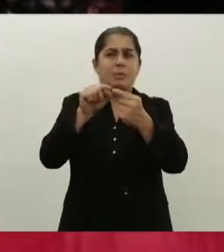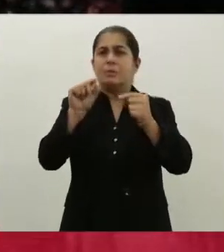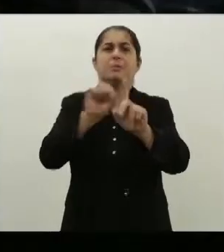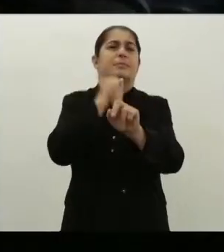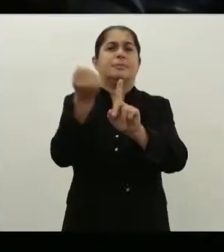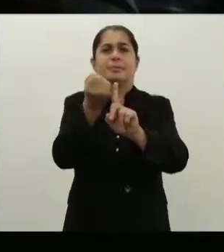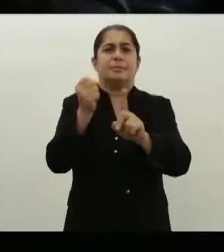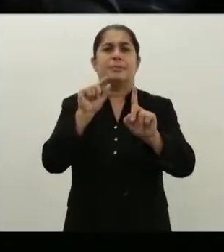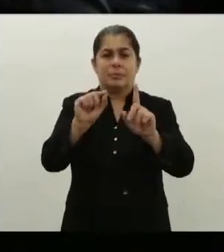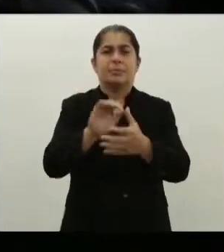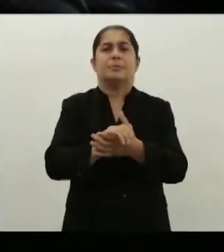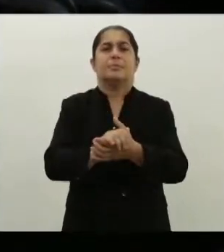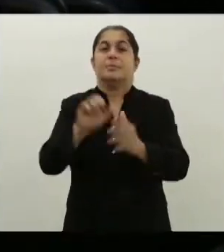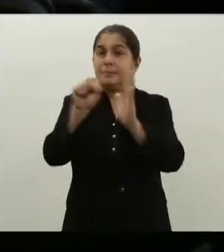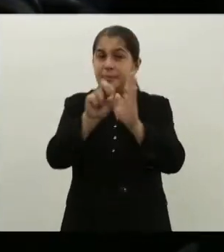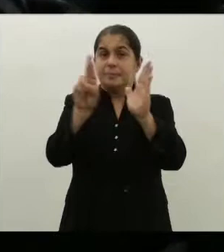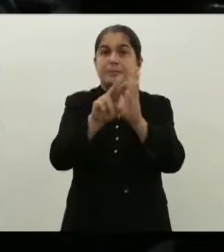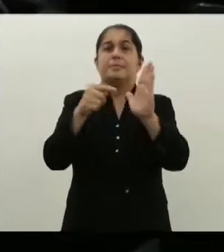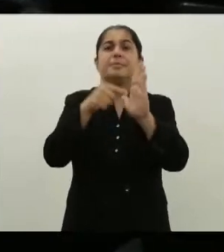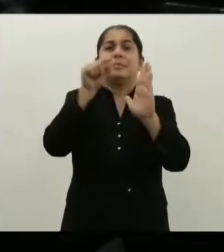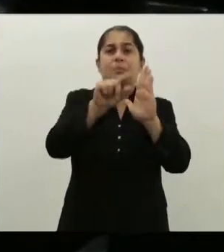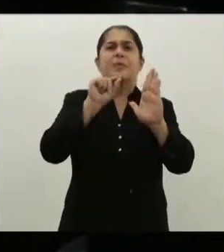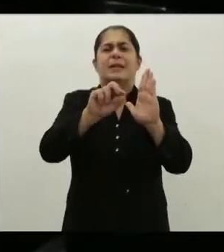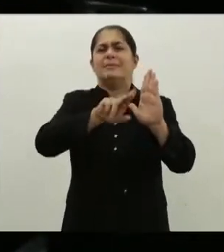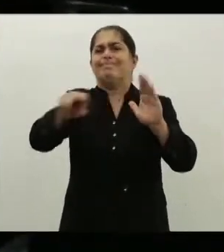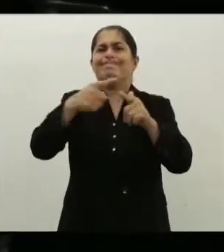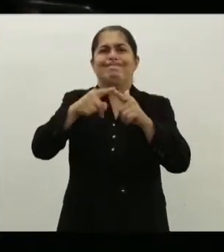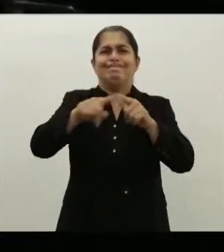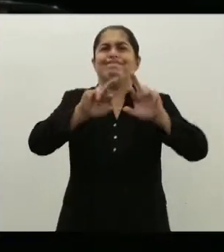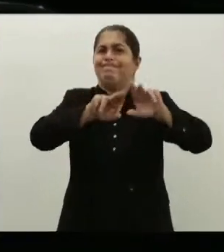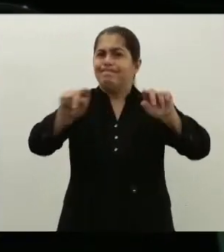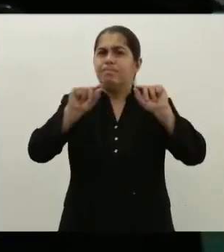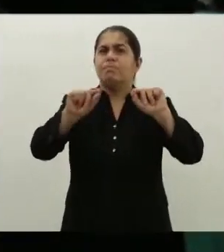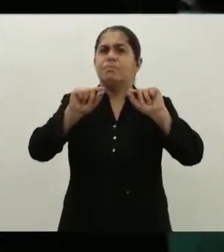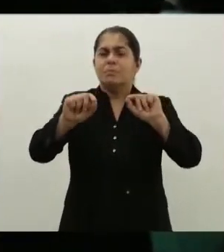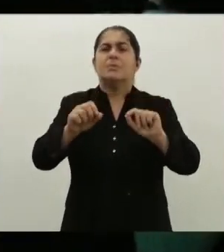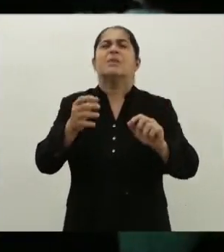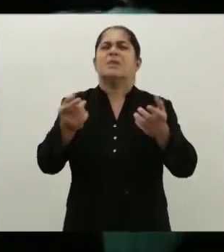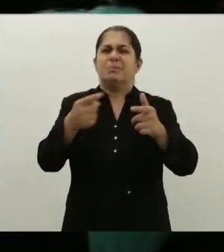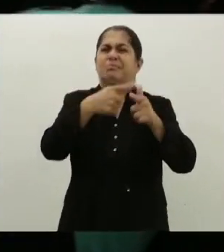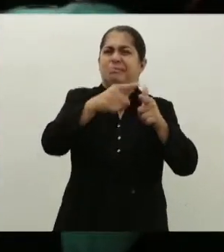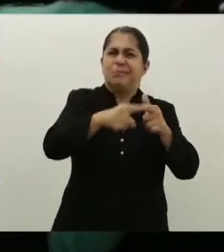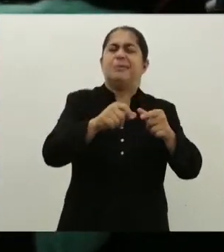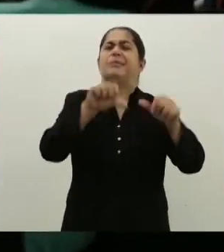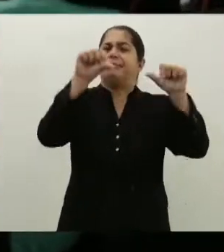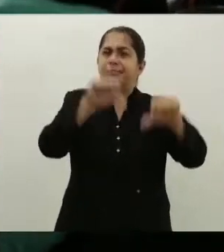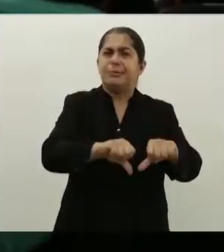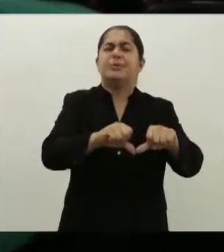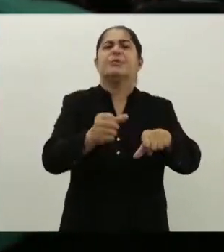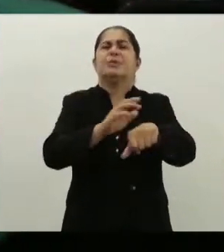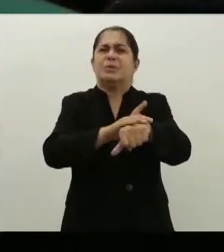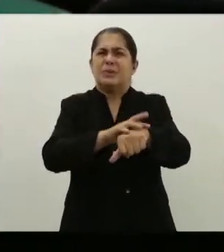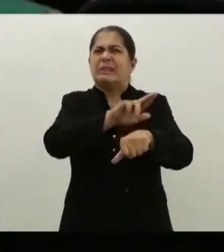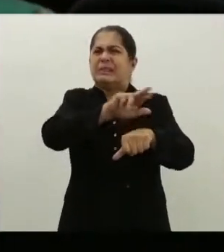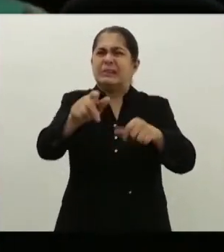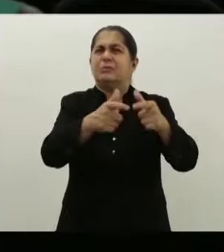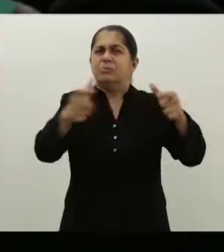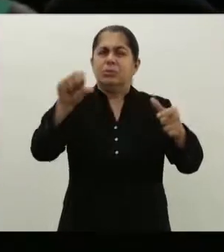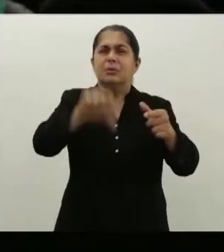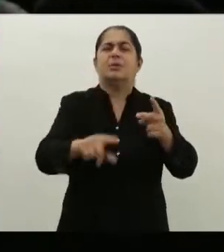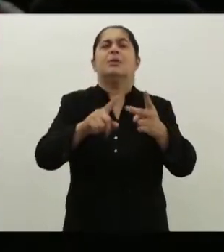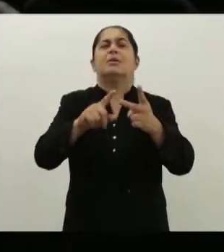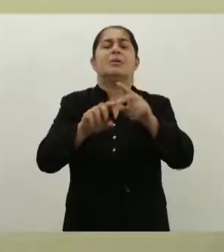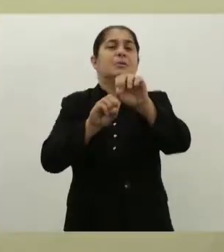sociedade. Em Santa Rita, transtornos dos serviços públicos de saúde e o descaso com a infraestrutura e